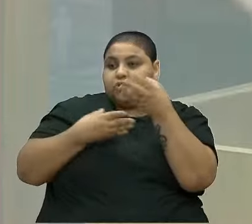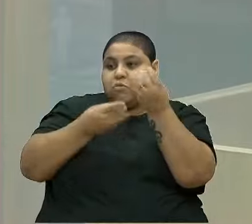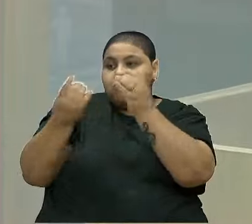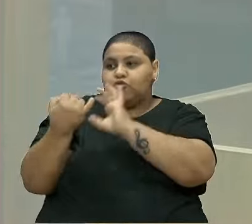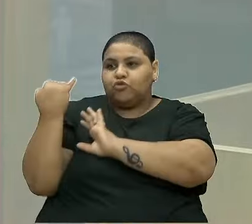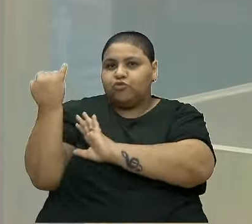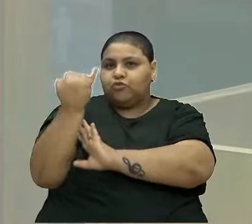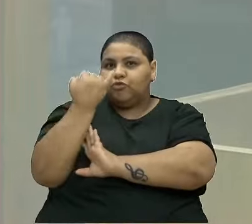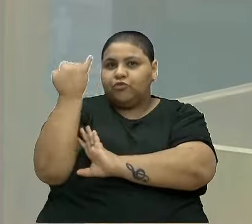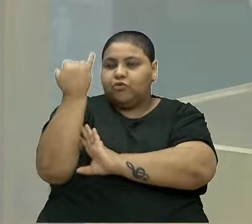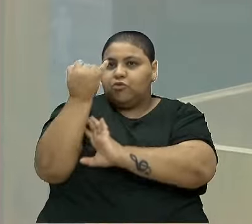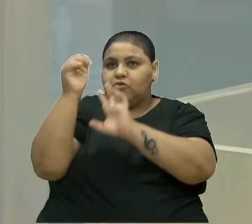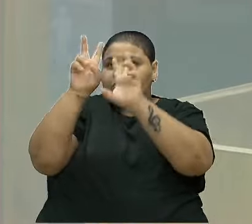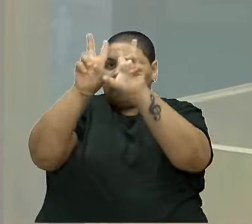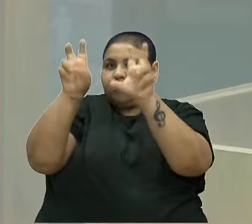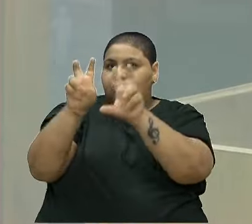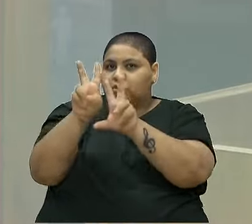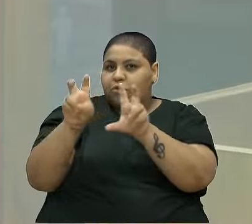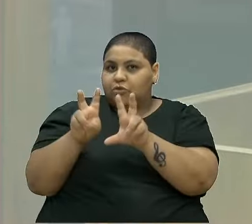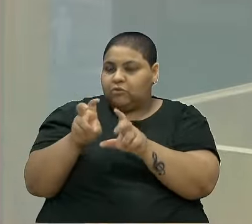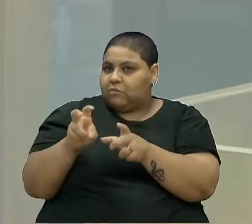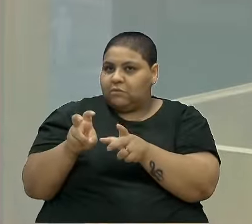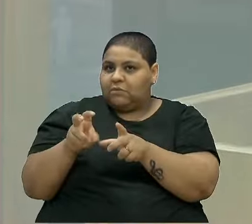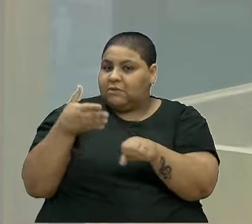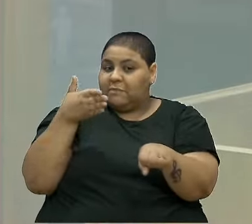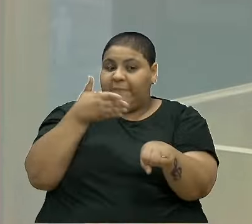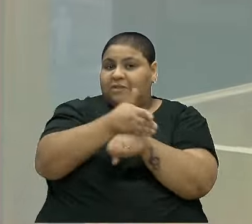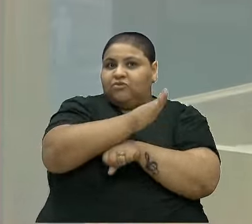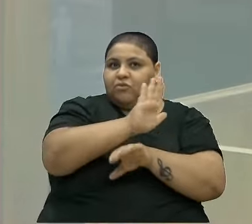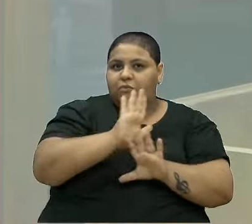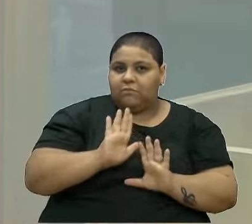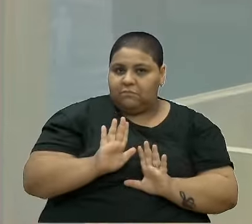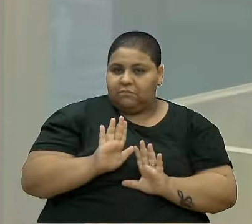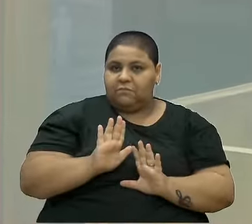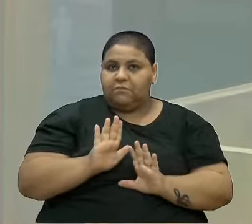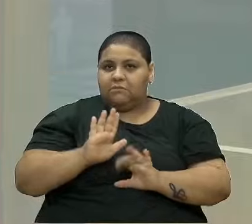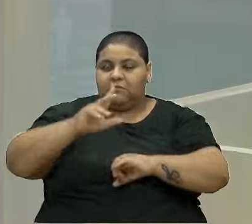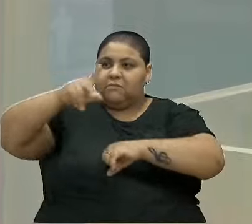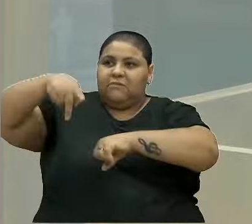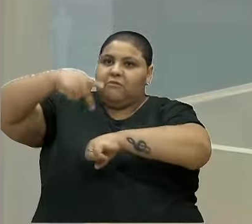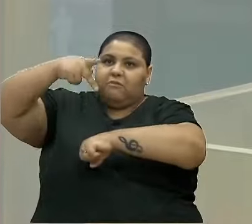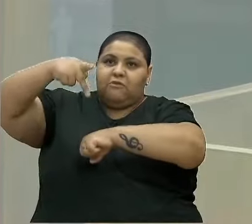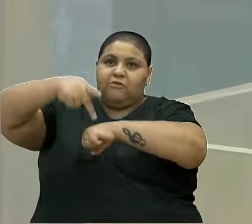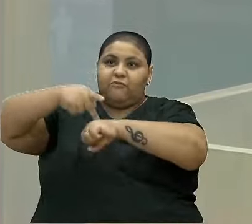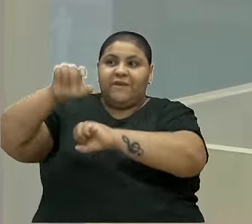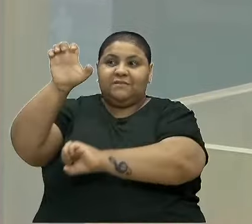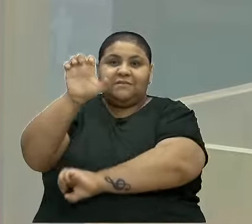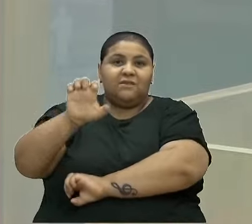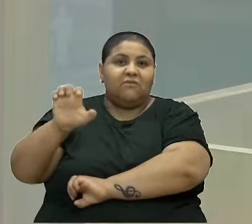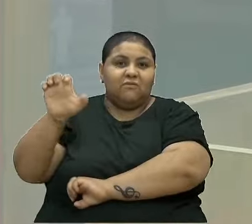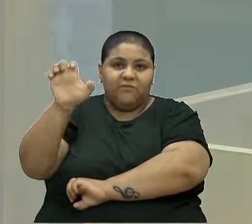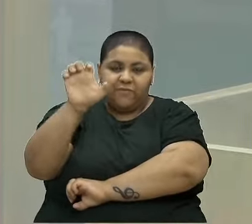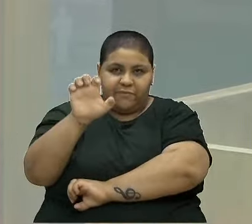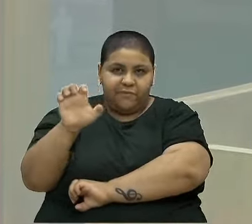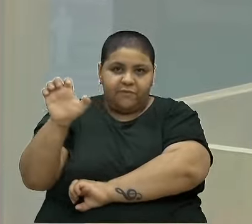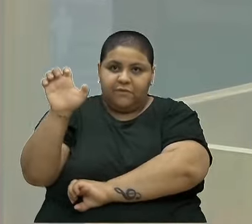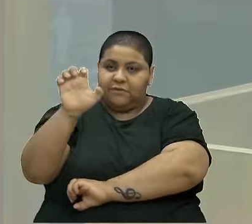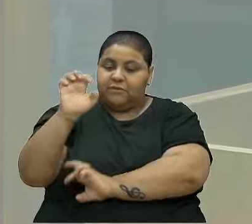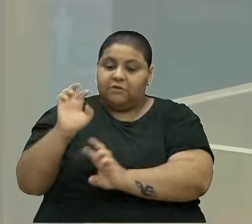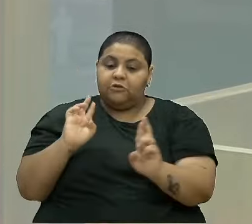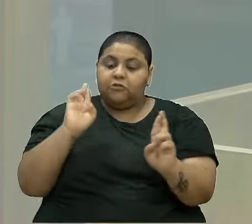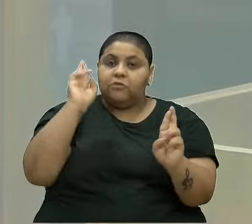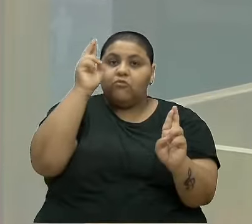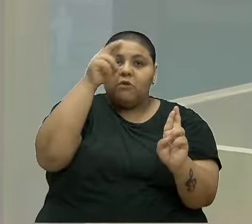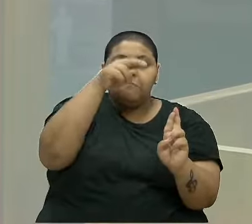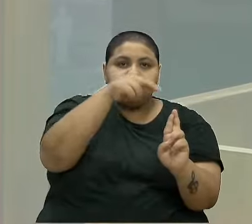pauta absolutamente ultrapassada em países europeus que são referências